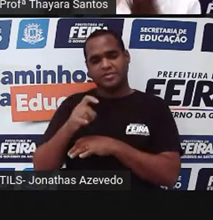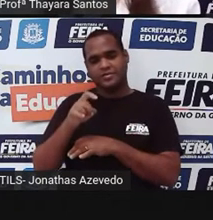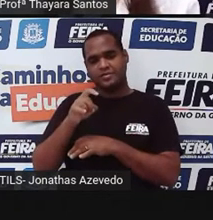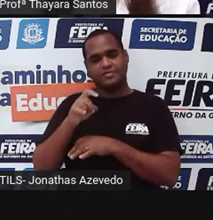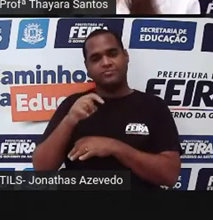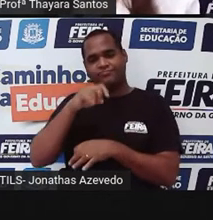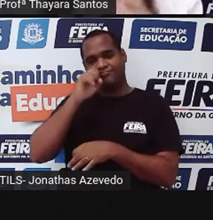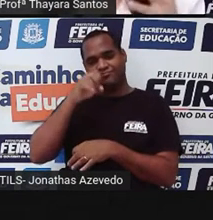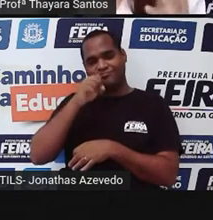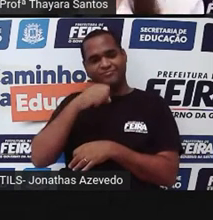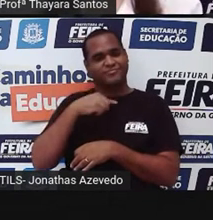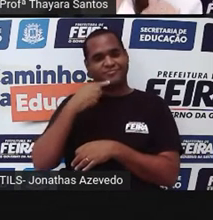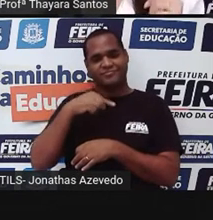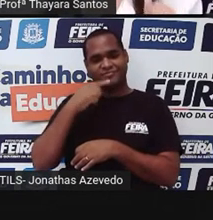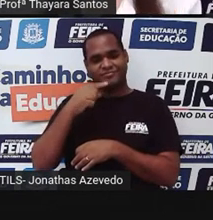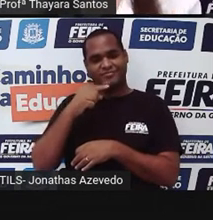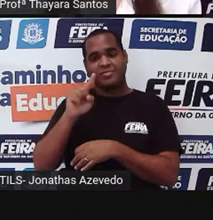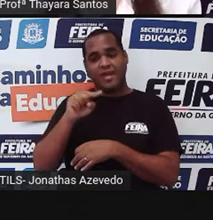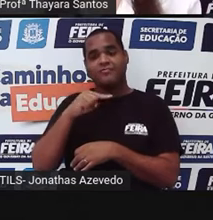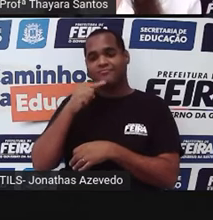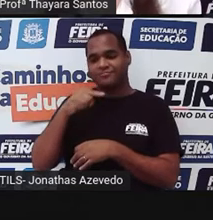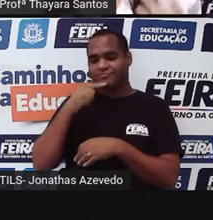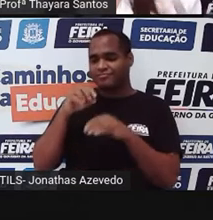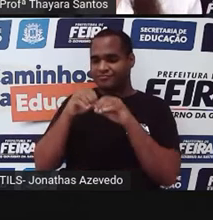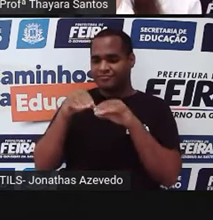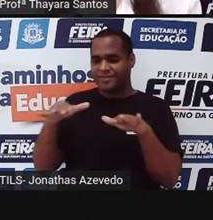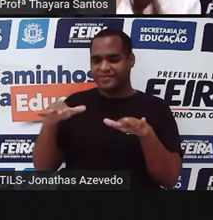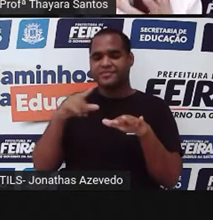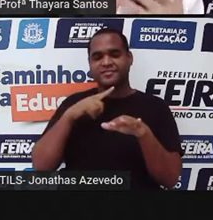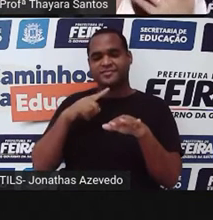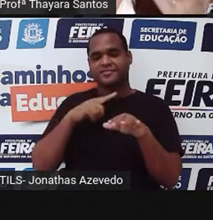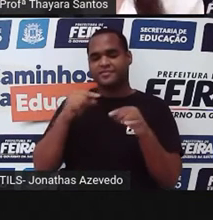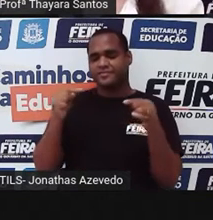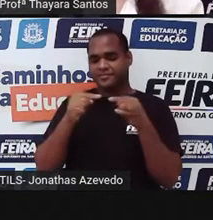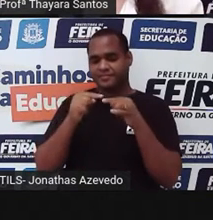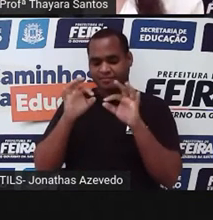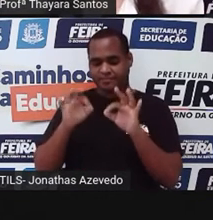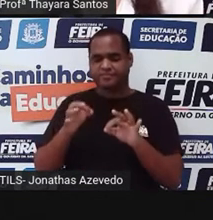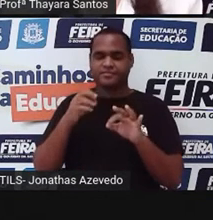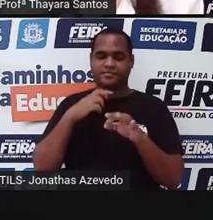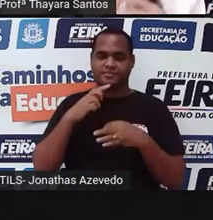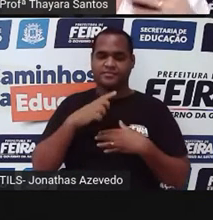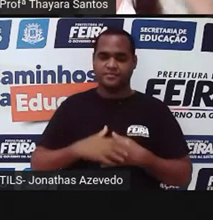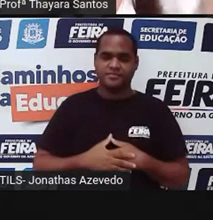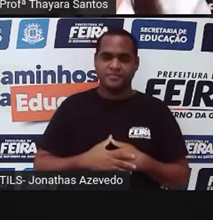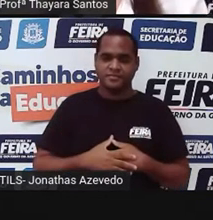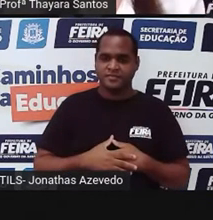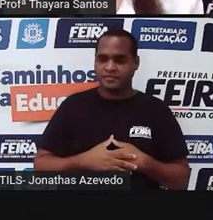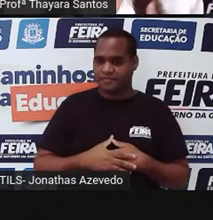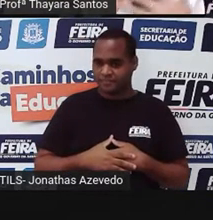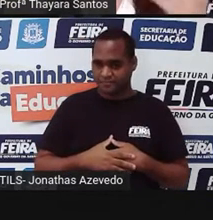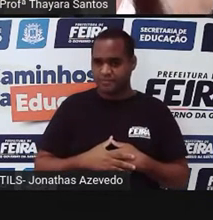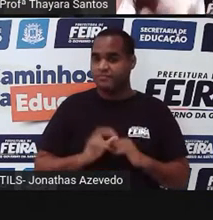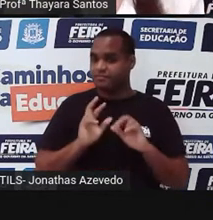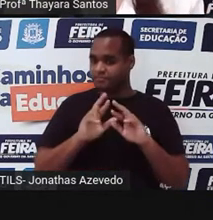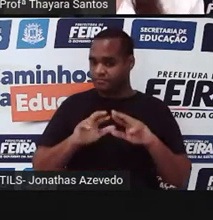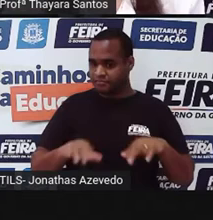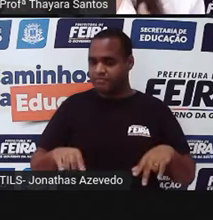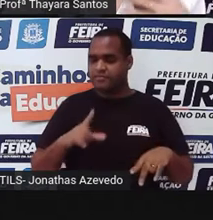essa célula direito. Então ela não consegue transportar esse oxigênio da forma adequada. Isso vai gerar vários